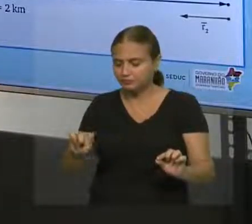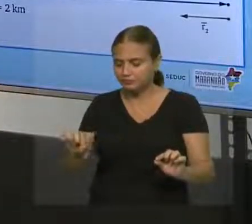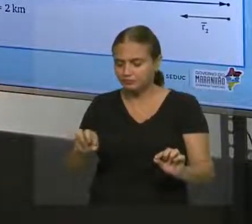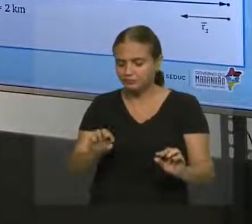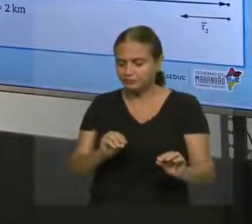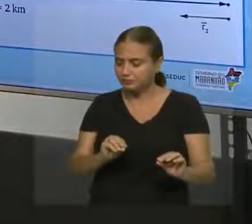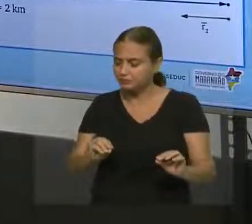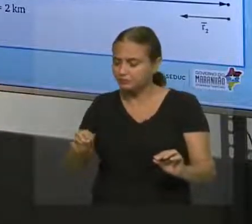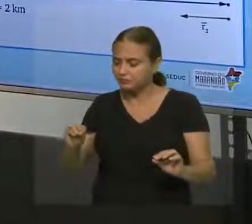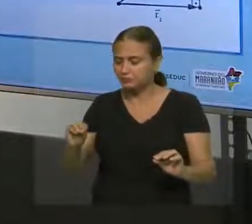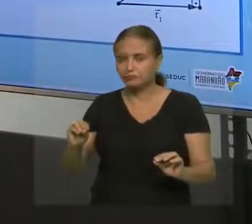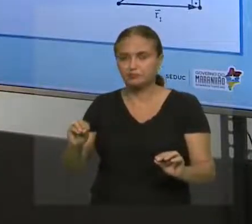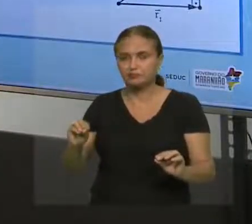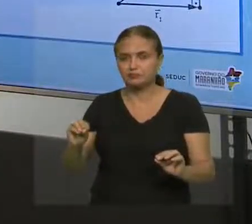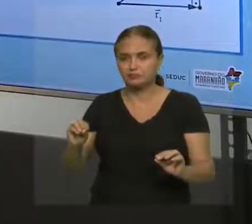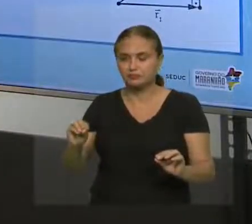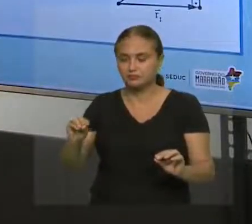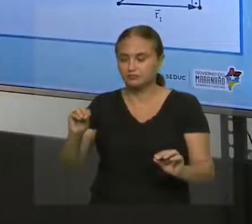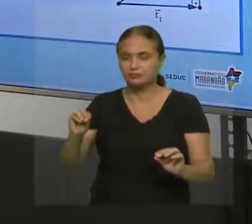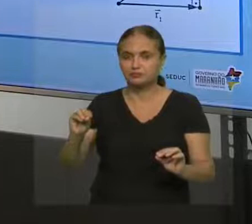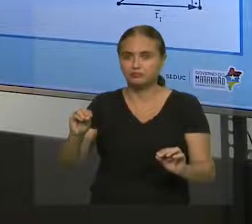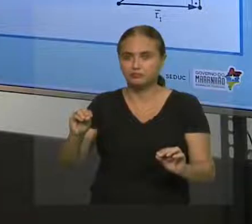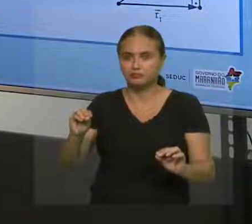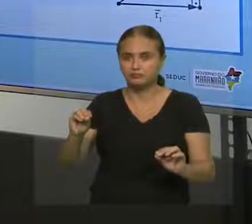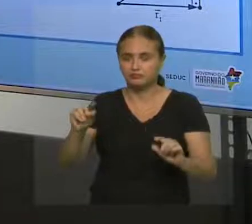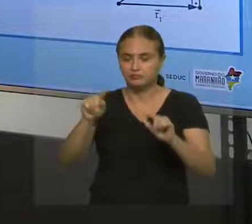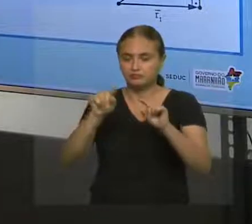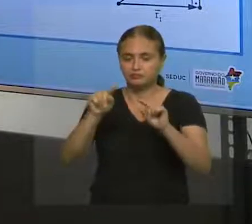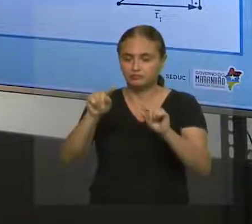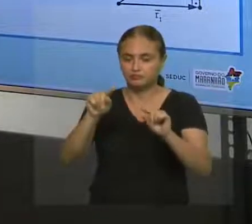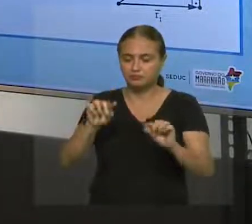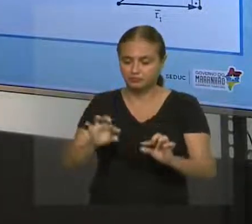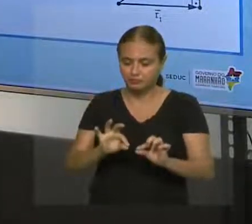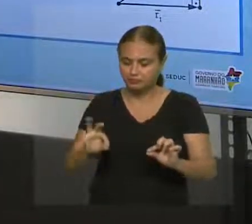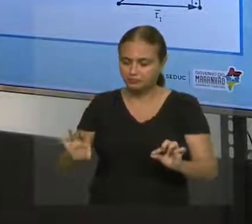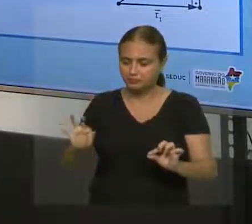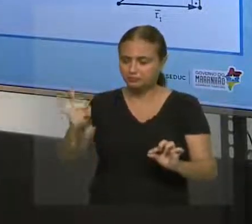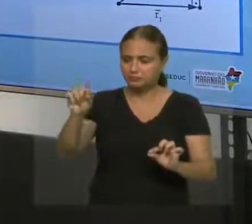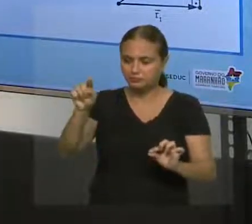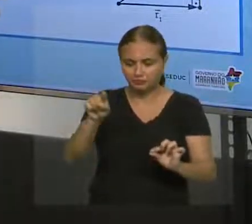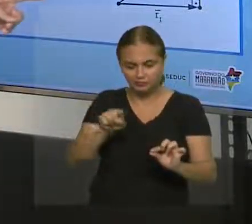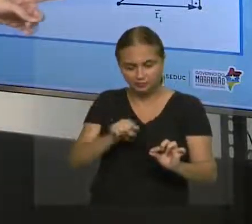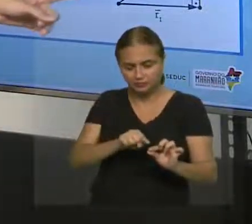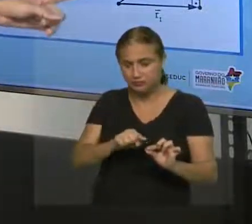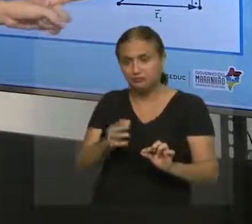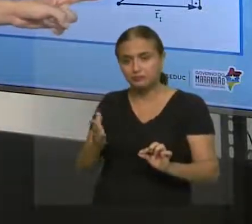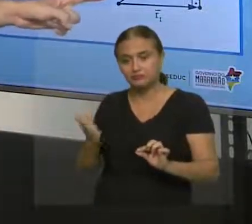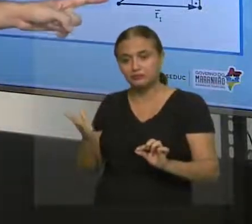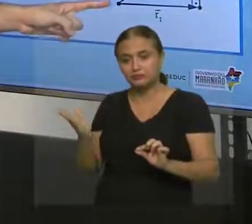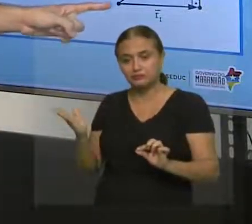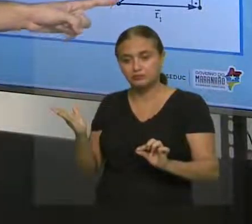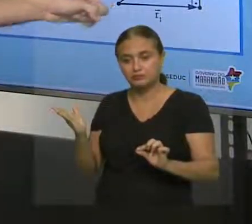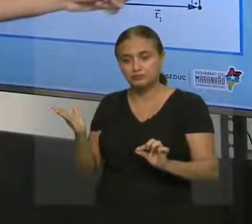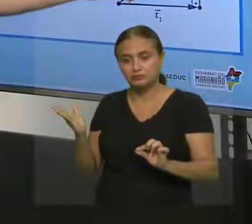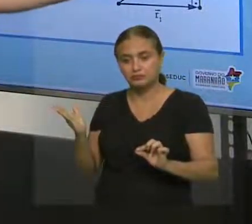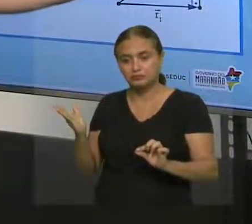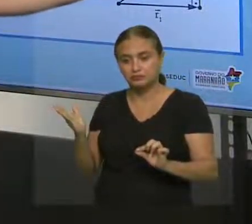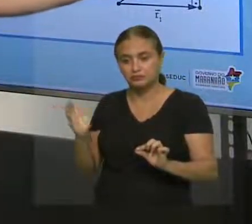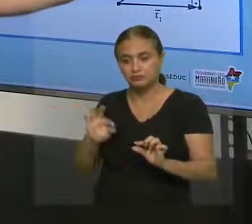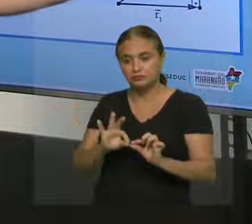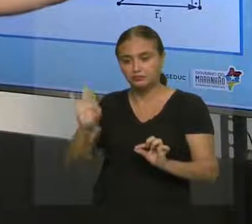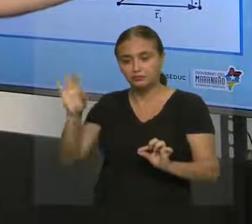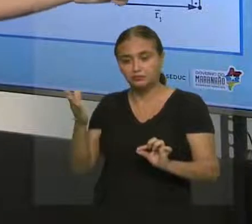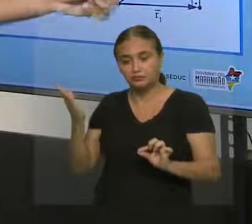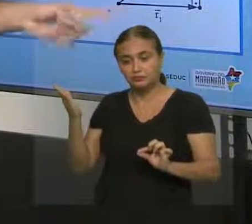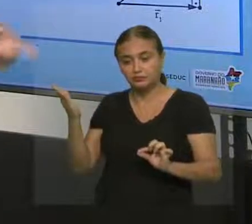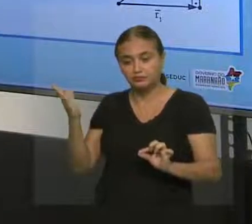né, e fechar o triângulo certinho. Ou, na configuração aqui, ele pegou e colocou essa seta aqui,